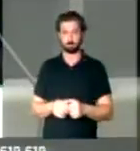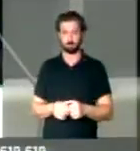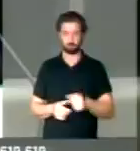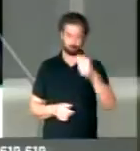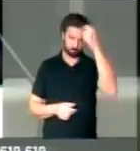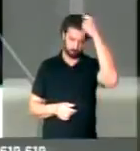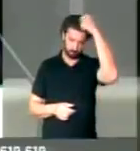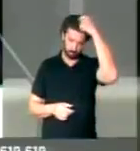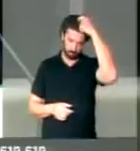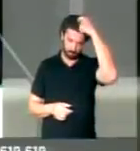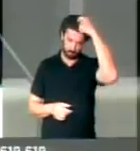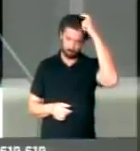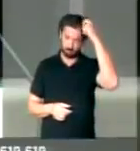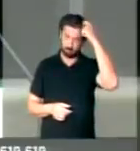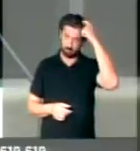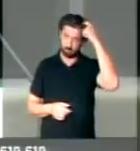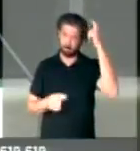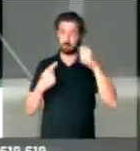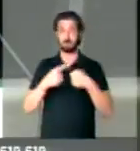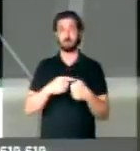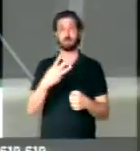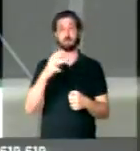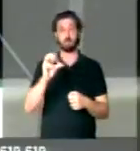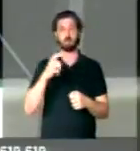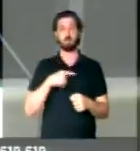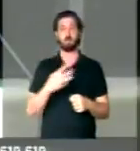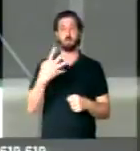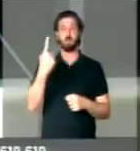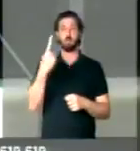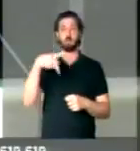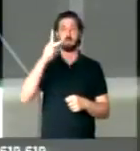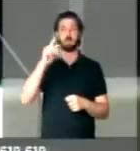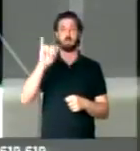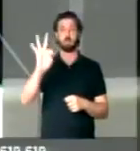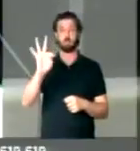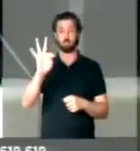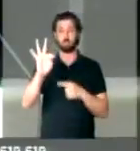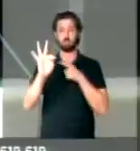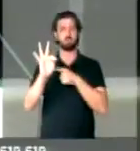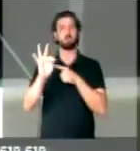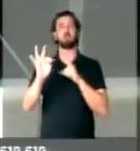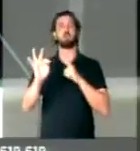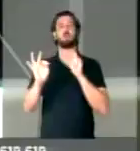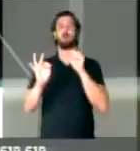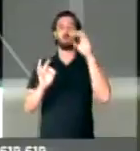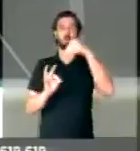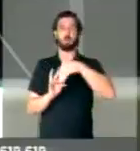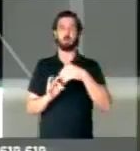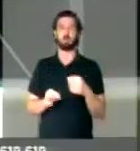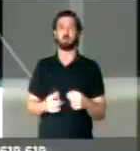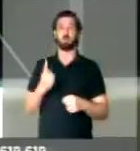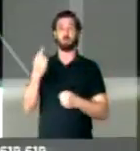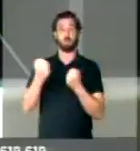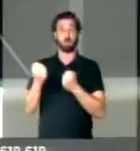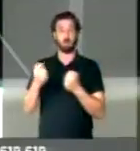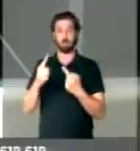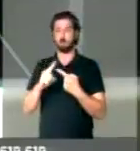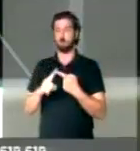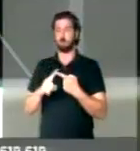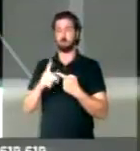39 cidades. Foram 41 kits, cada kit composto de um carro,